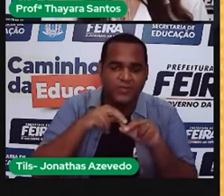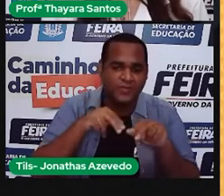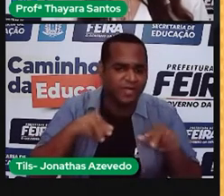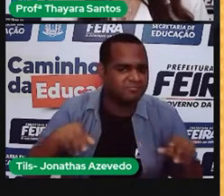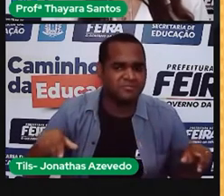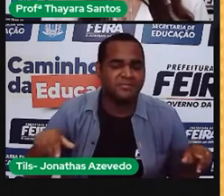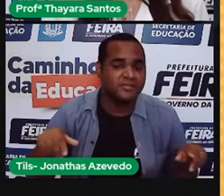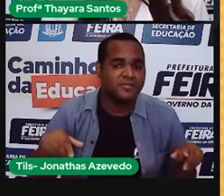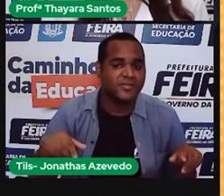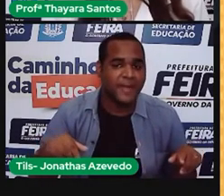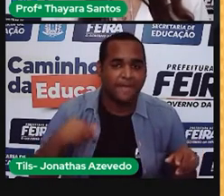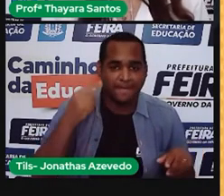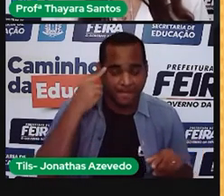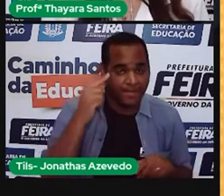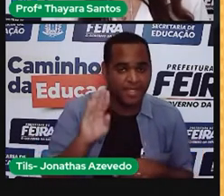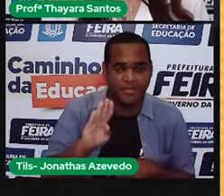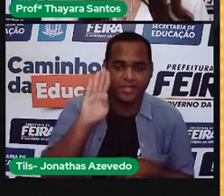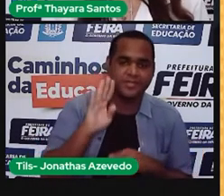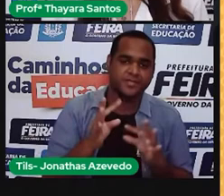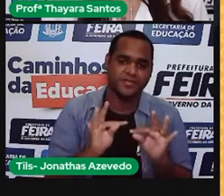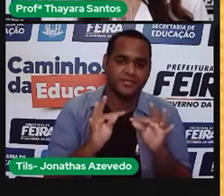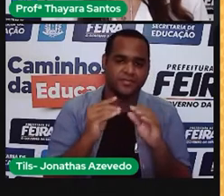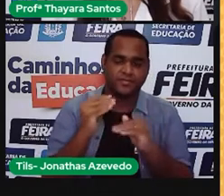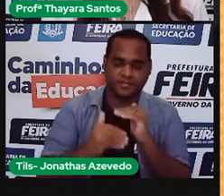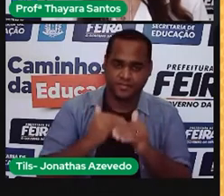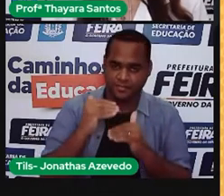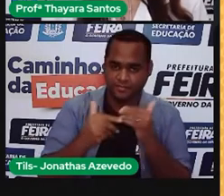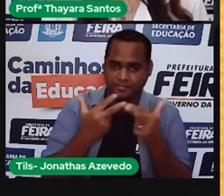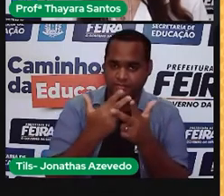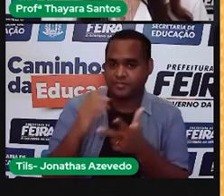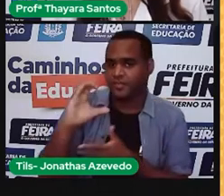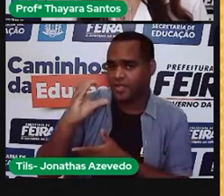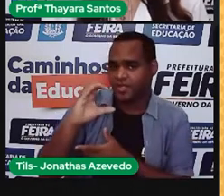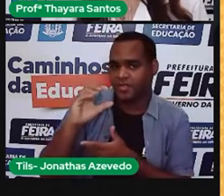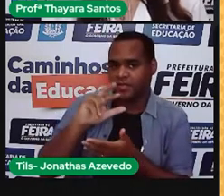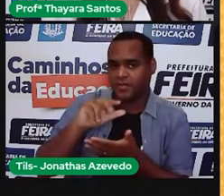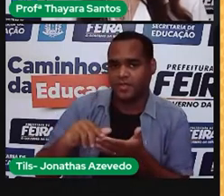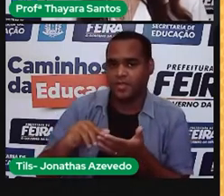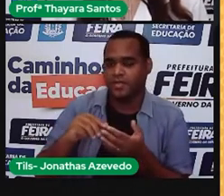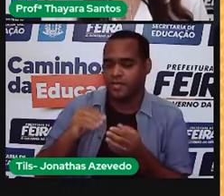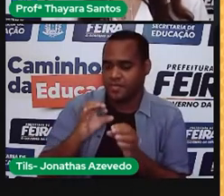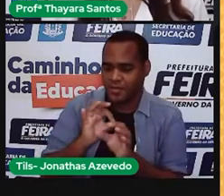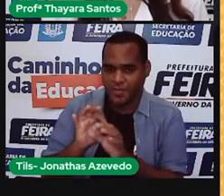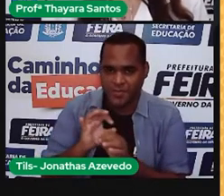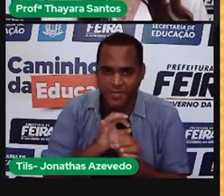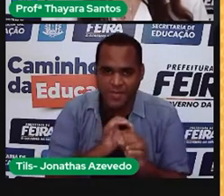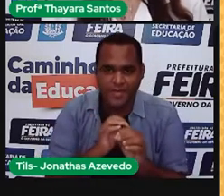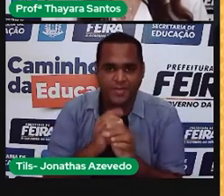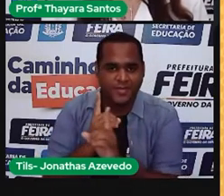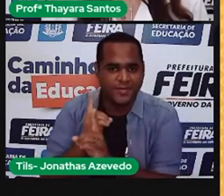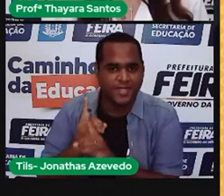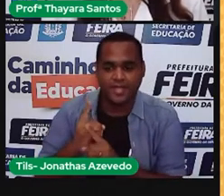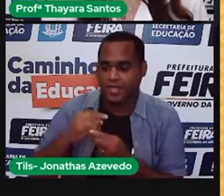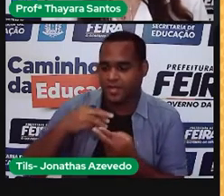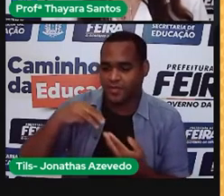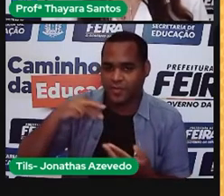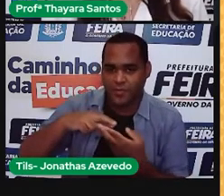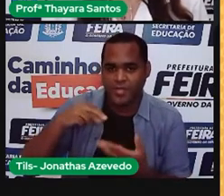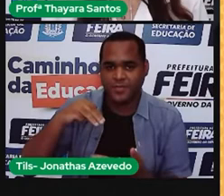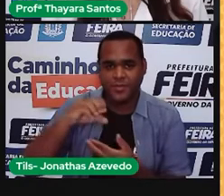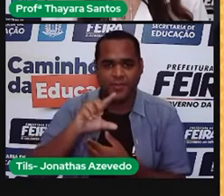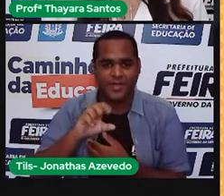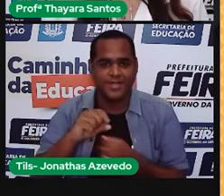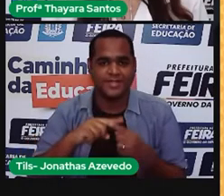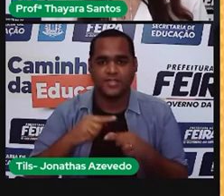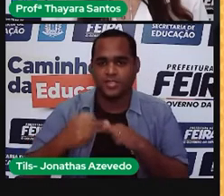tempo e o desenvolvimento, ela foi incorporando outras ciências, microbiologia, biologia molecular, genética,